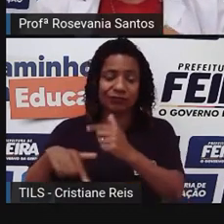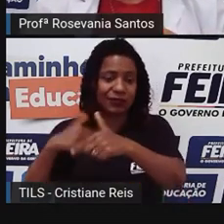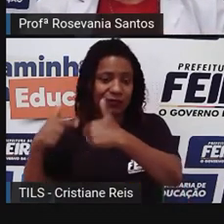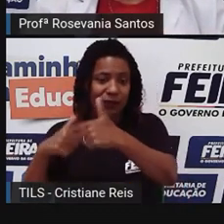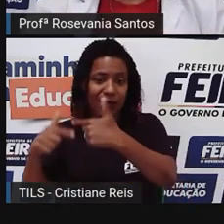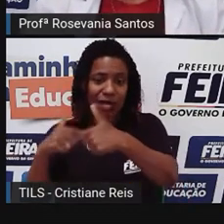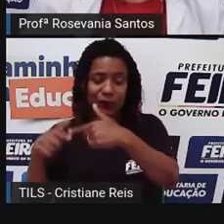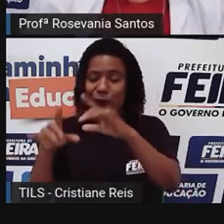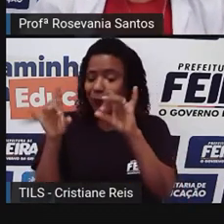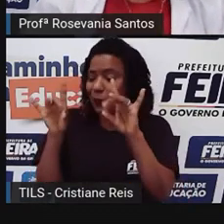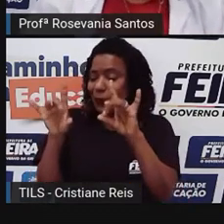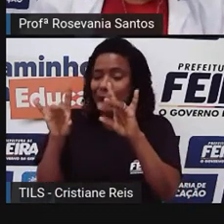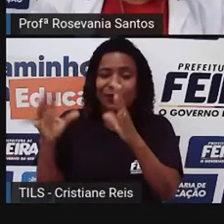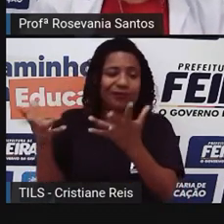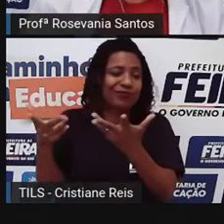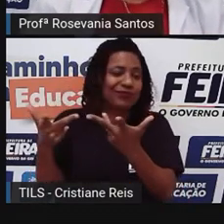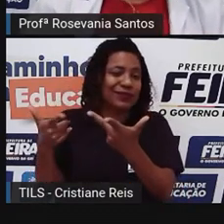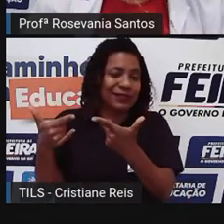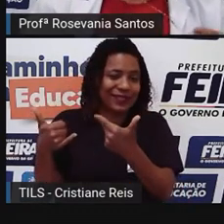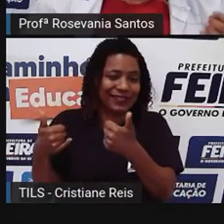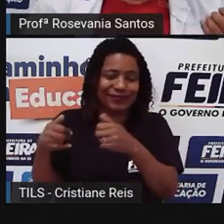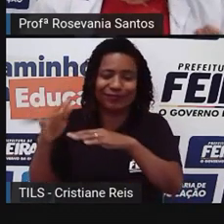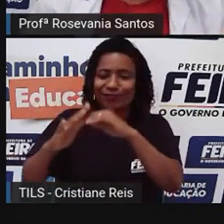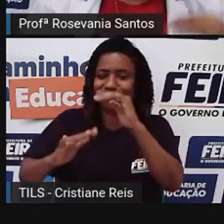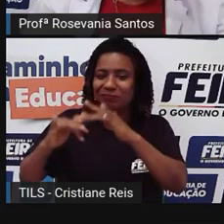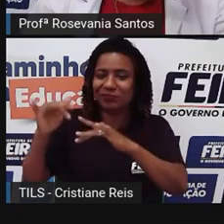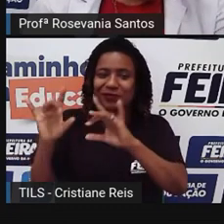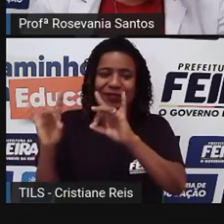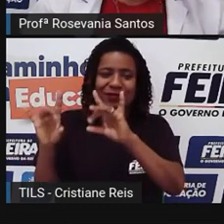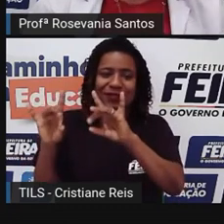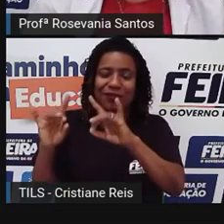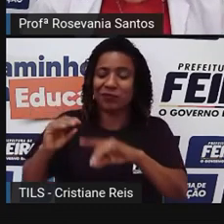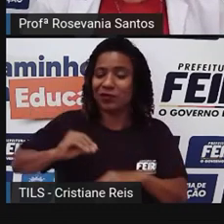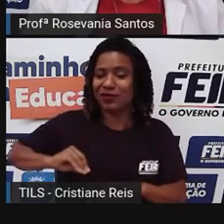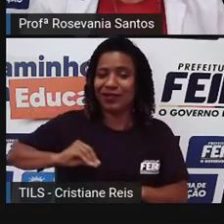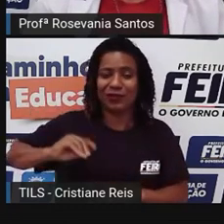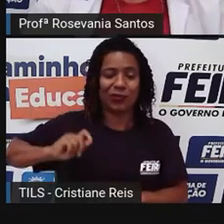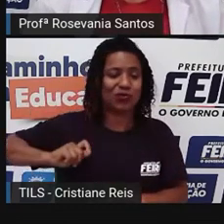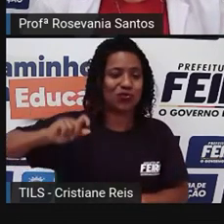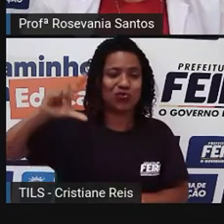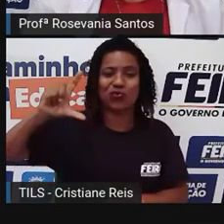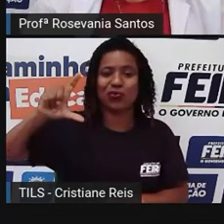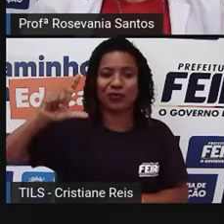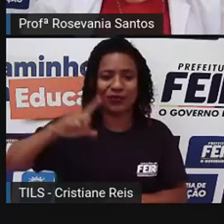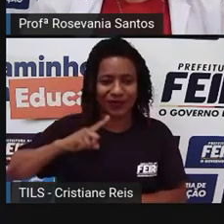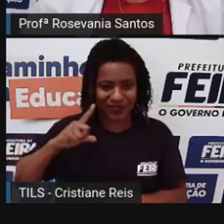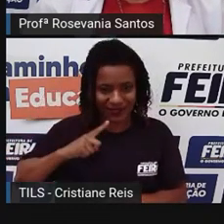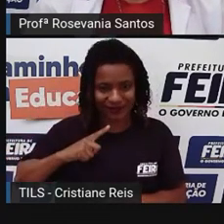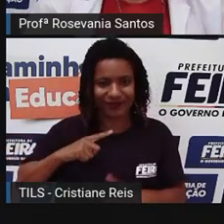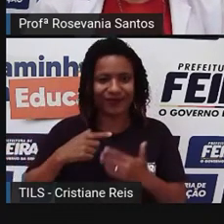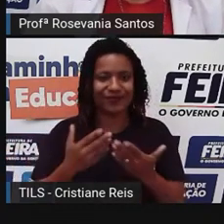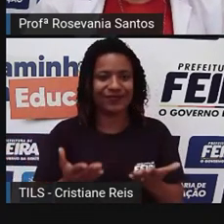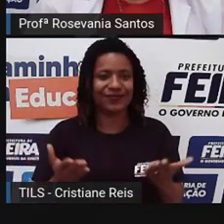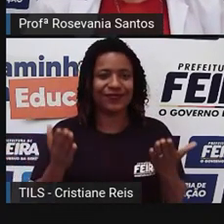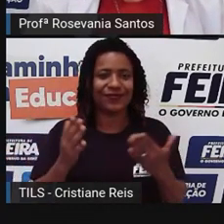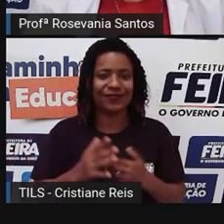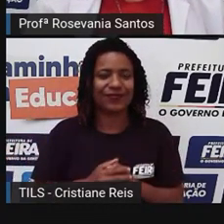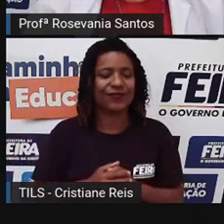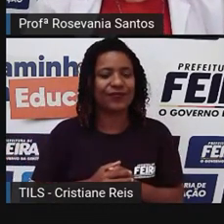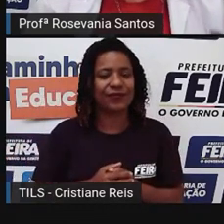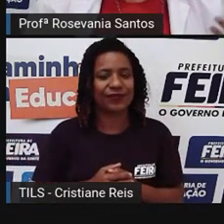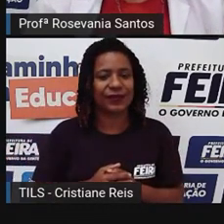só eu sei fazer, aí sim, os meus salários vão, né, subir. Então, ele parte, né, de,